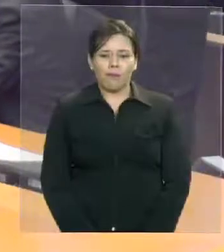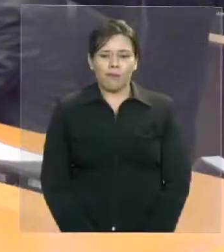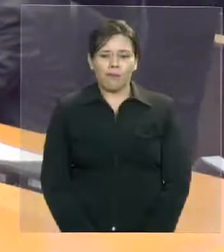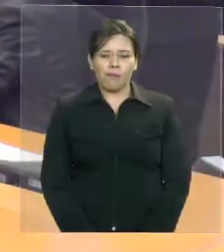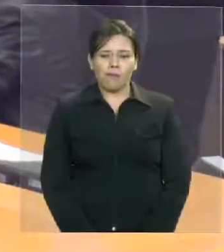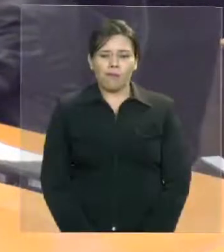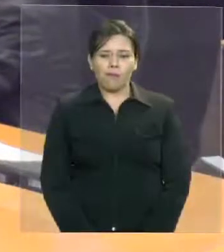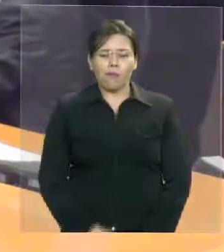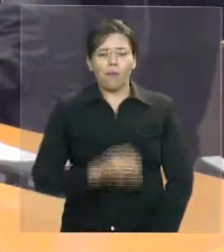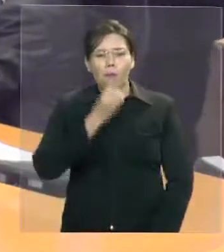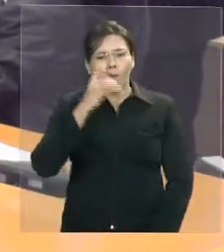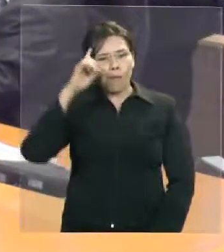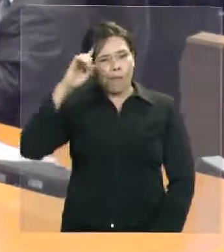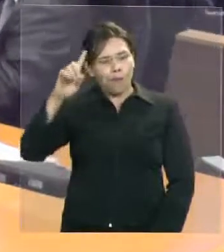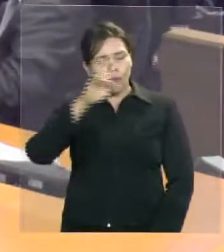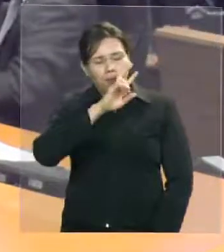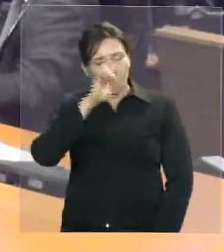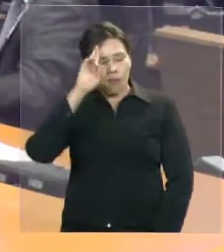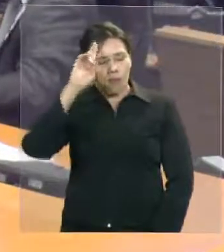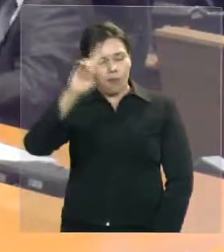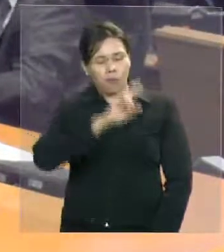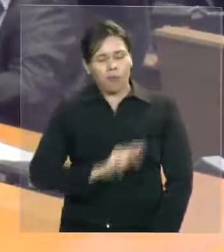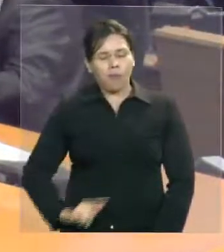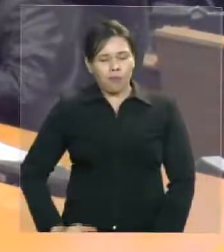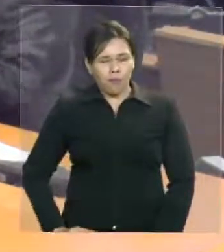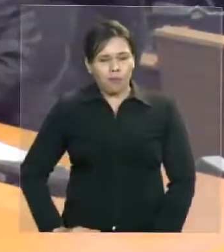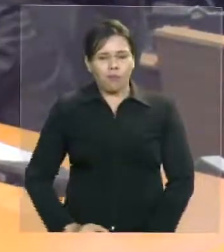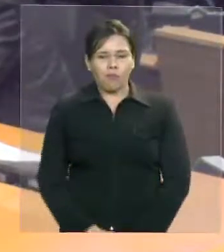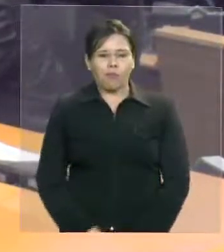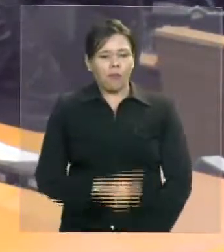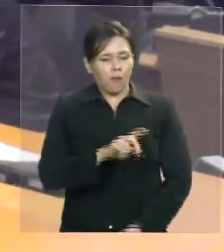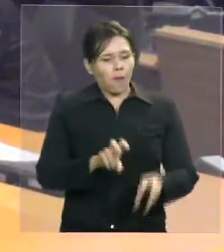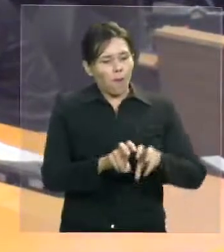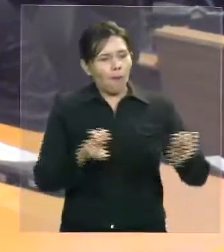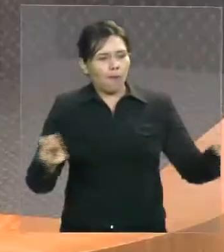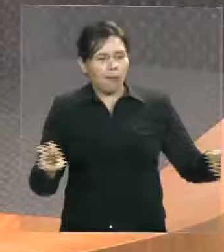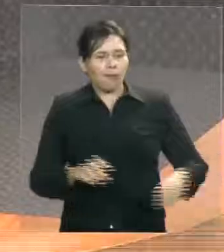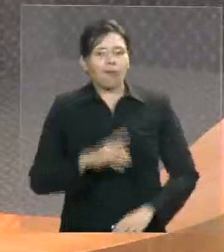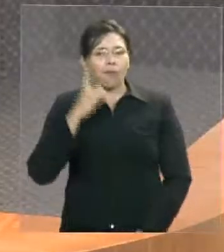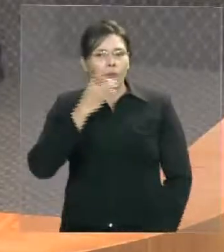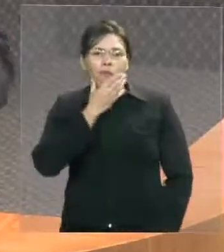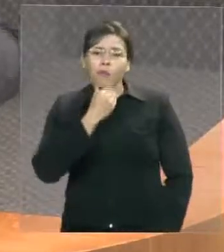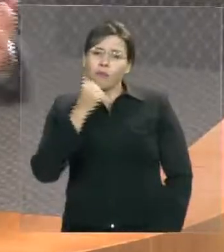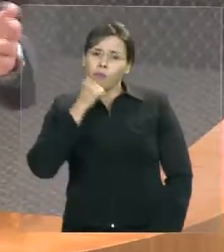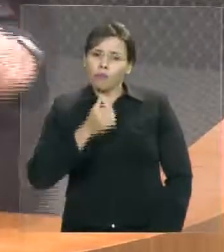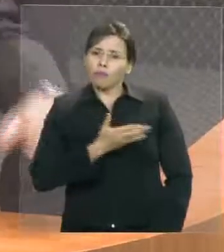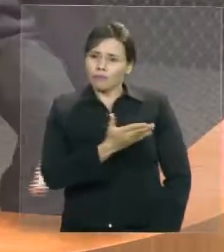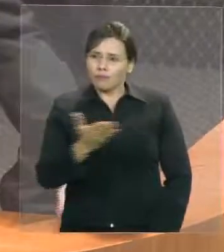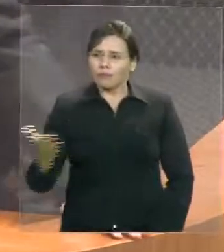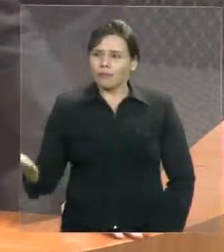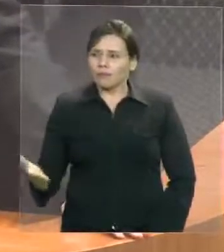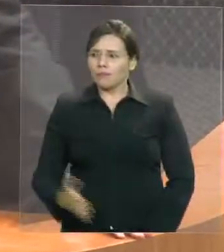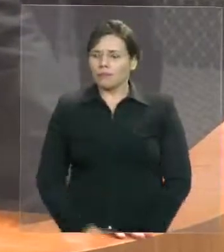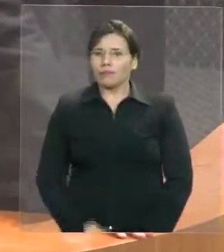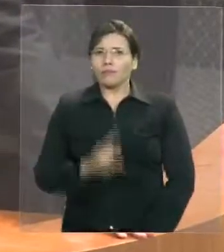Bom dia, senhor presidente, membros da mesa, deputados, deputadas, galeria,